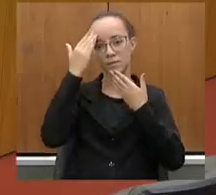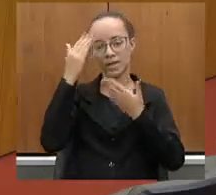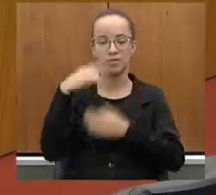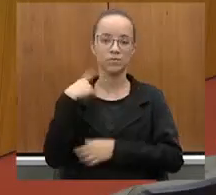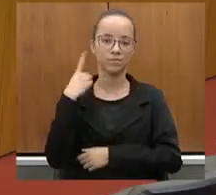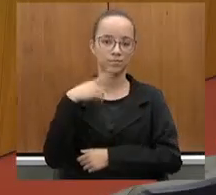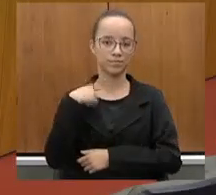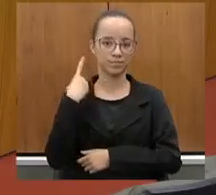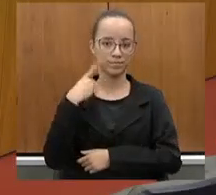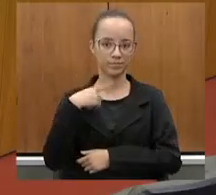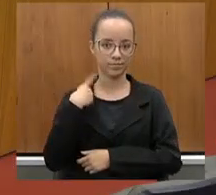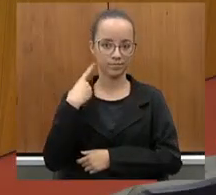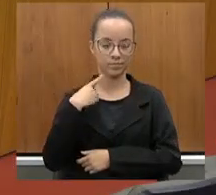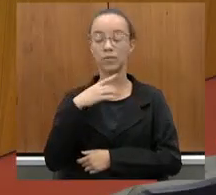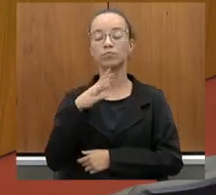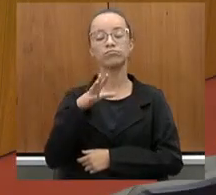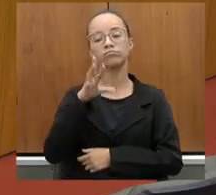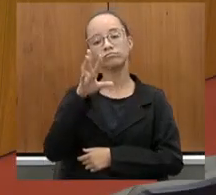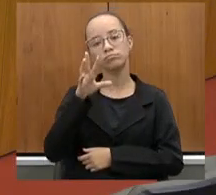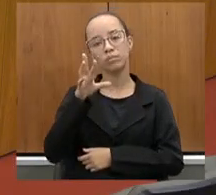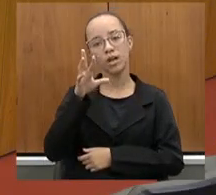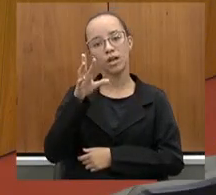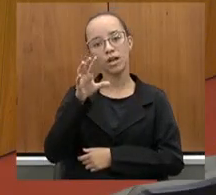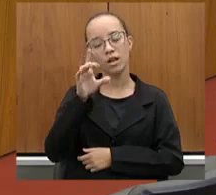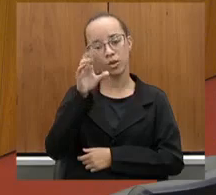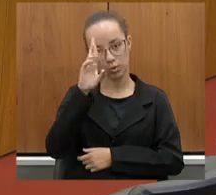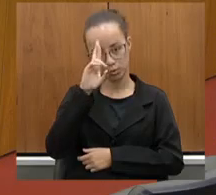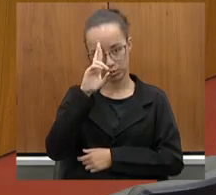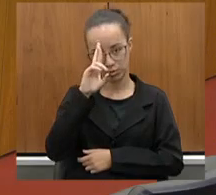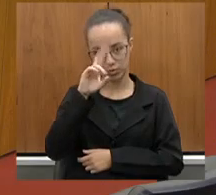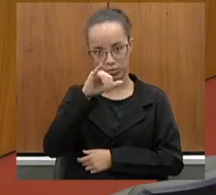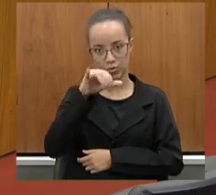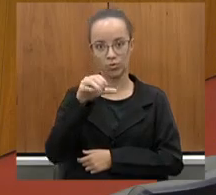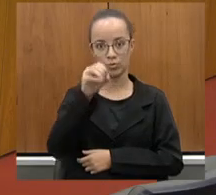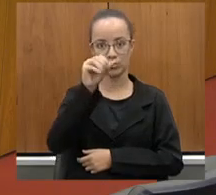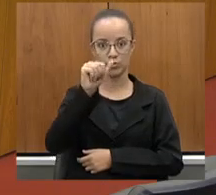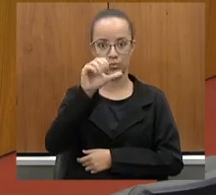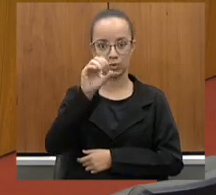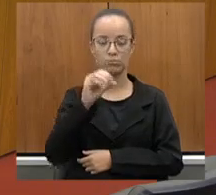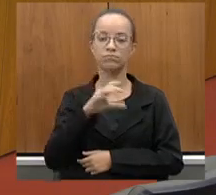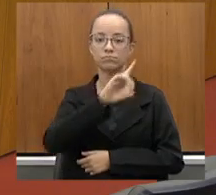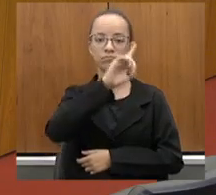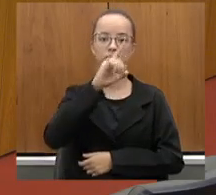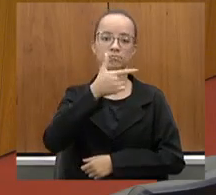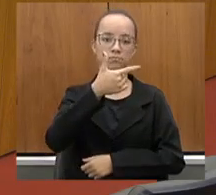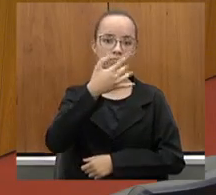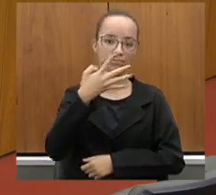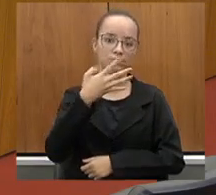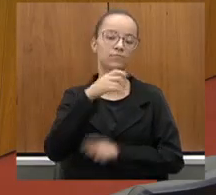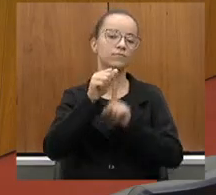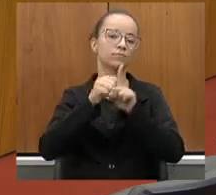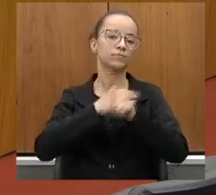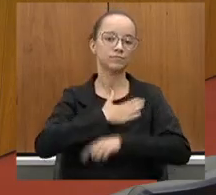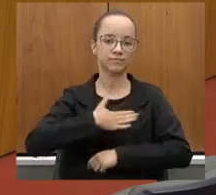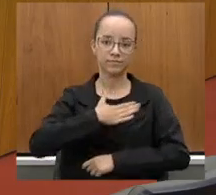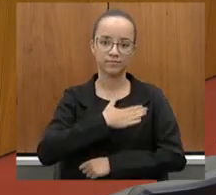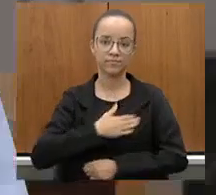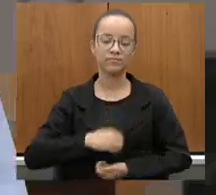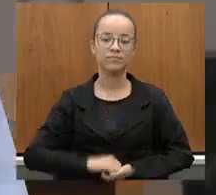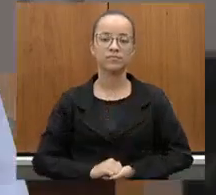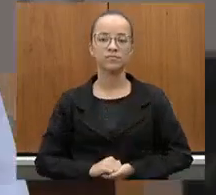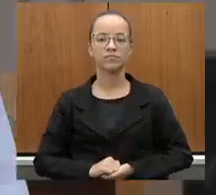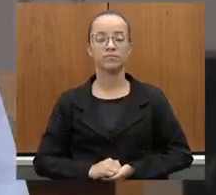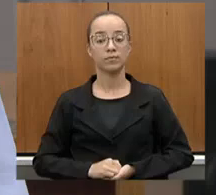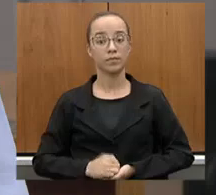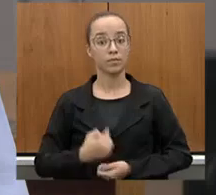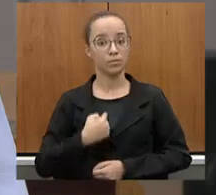deputado doutor Jean Freire. No dia 24 de agosto, eu